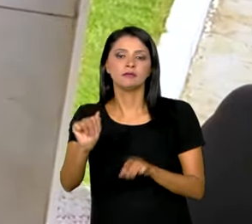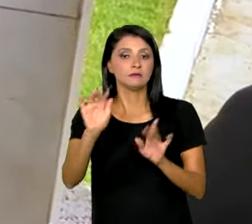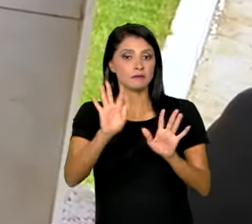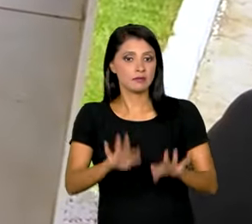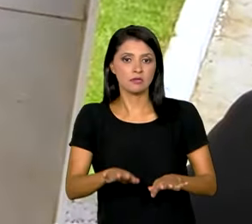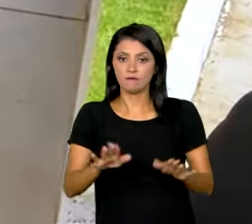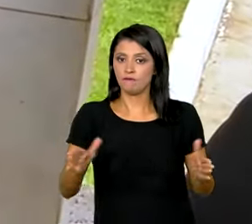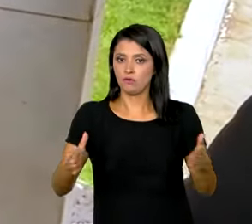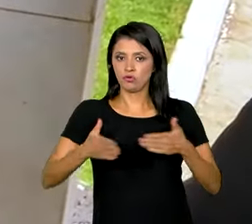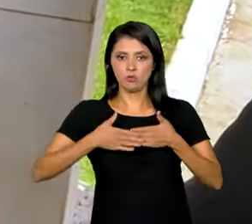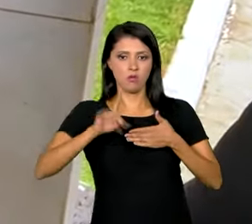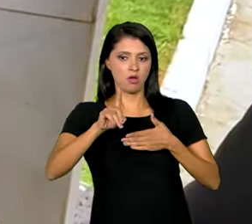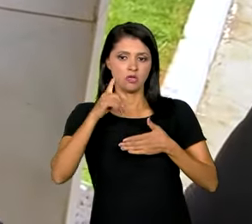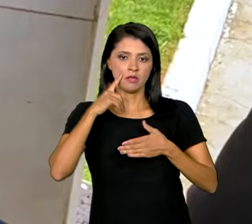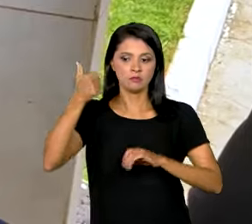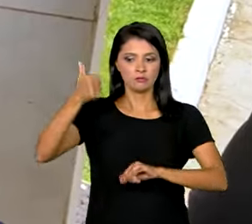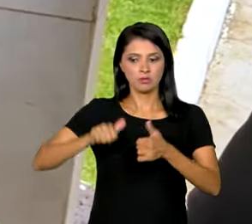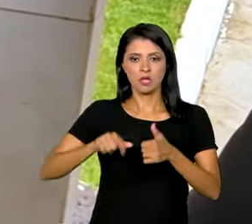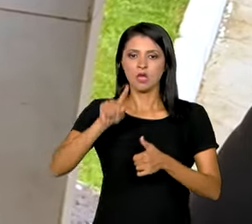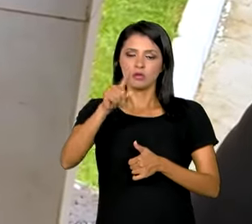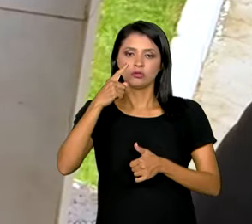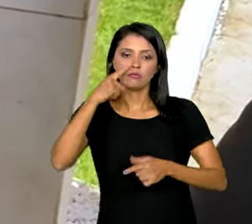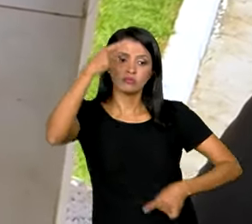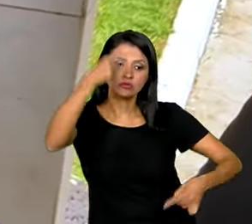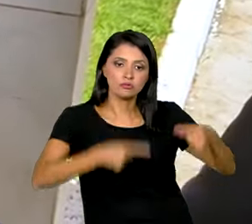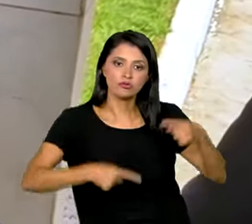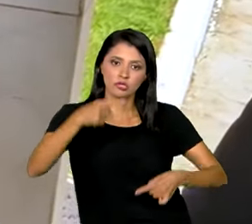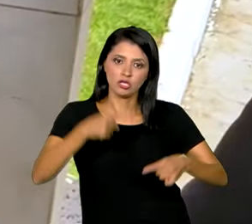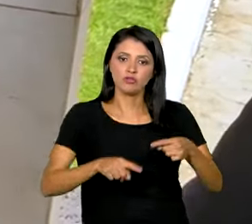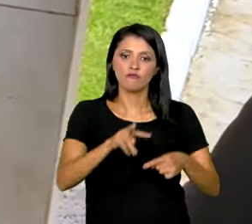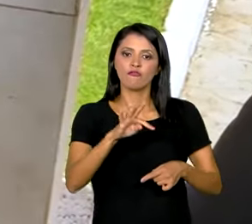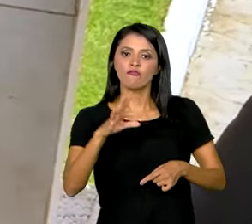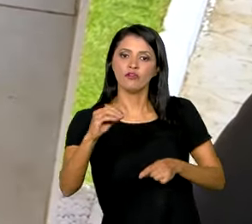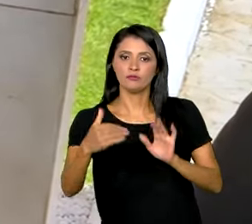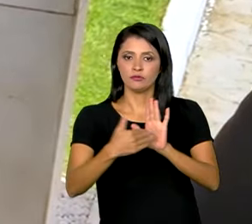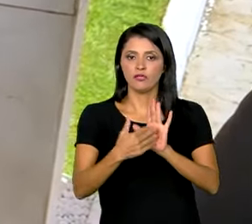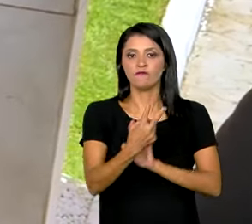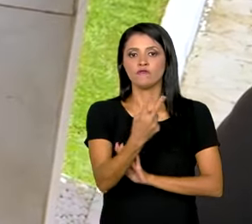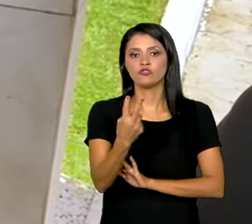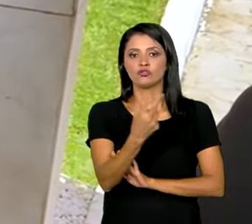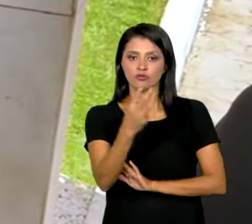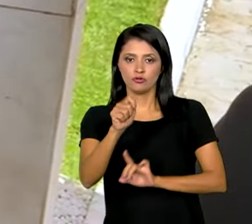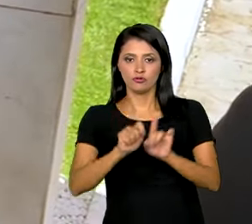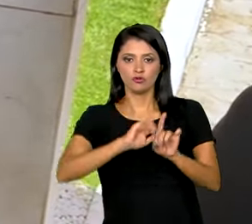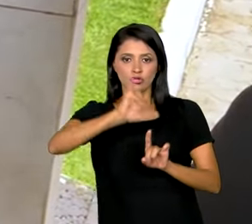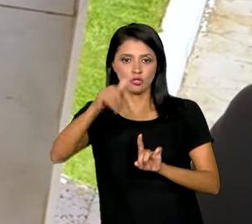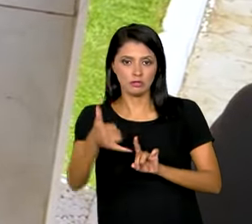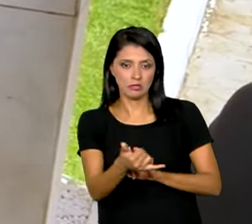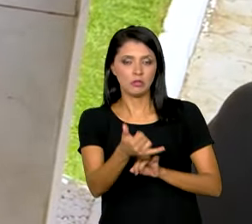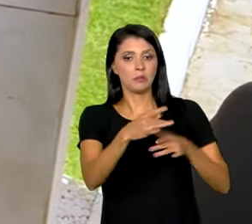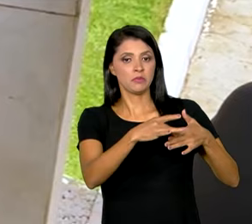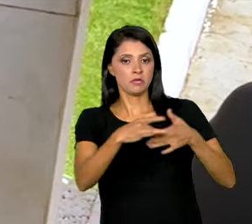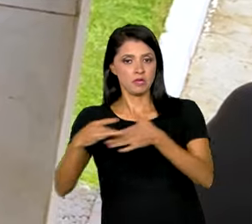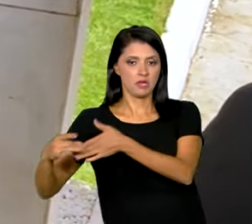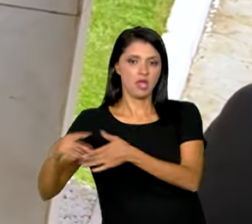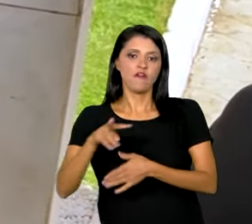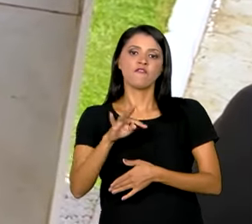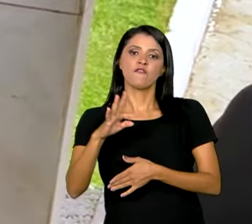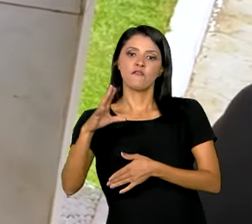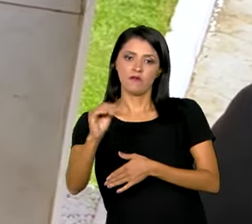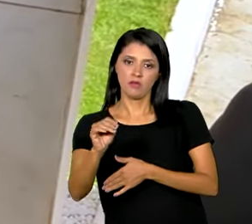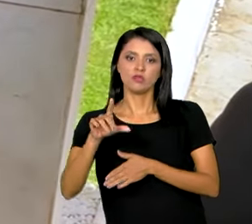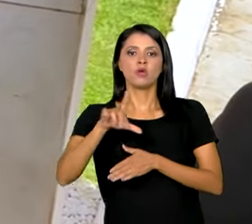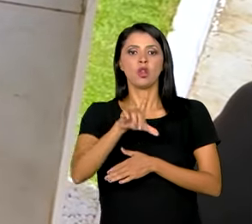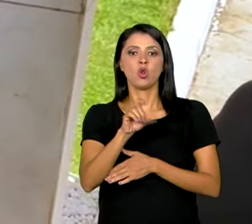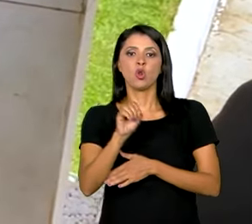balanço, nós estamos ainda discutindo, analisando vetos. Nós temos o prazo até o dia 22 de janeiro para encaminhar possível veto à LOA, que foi